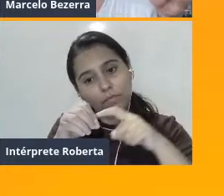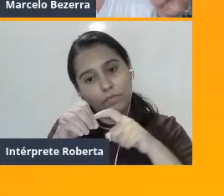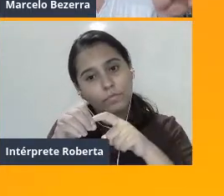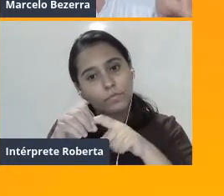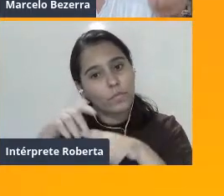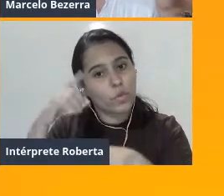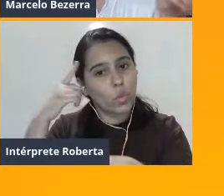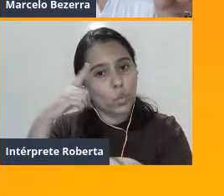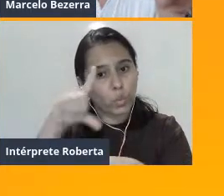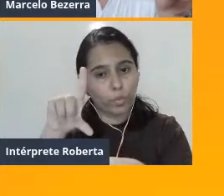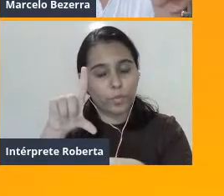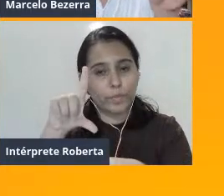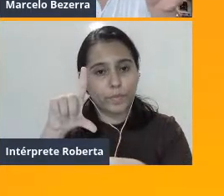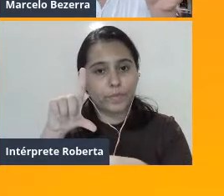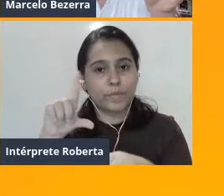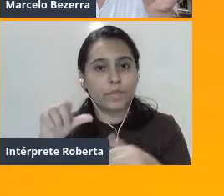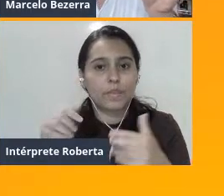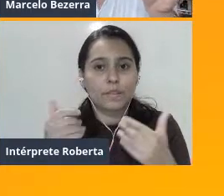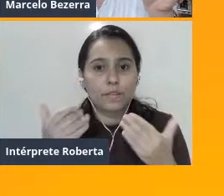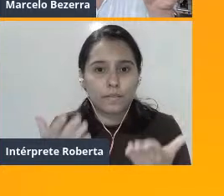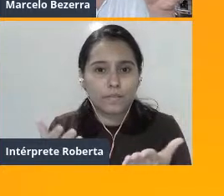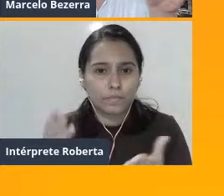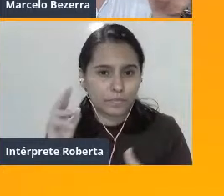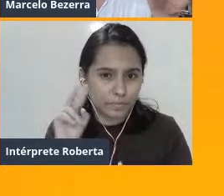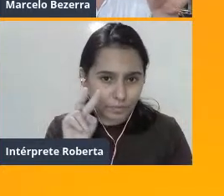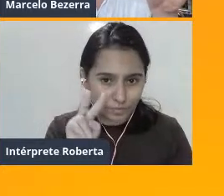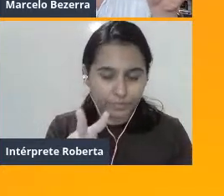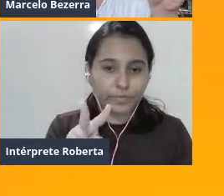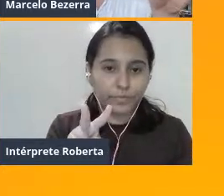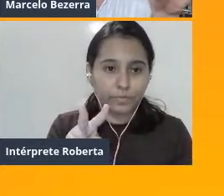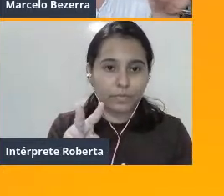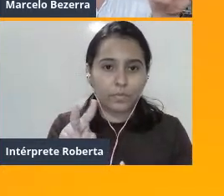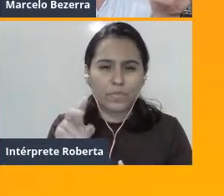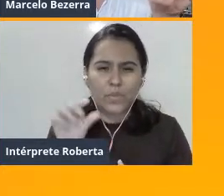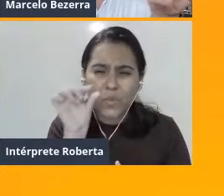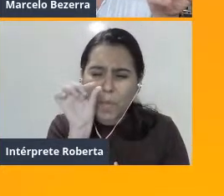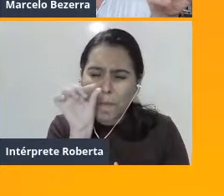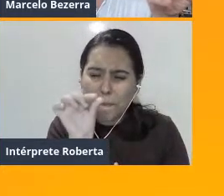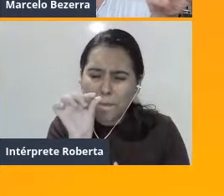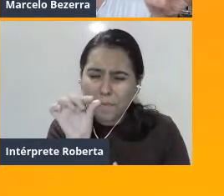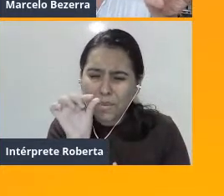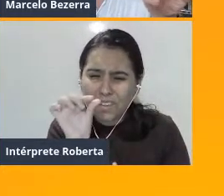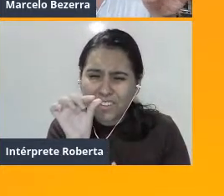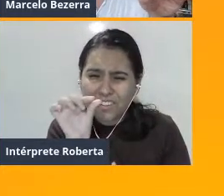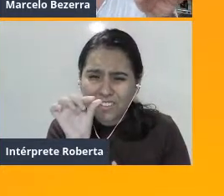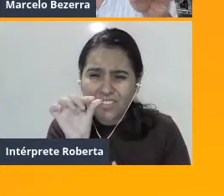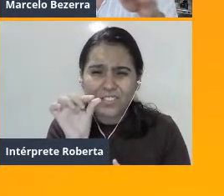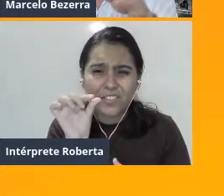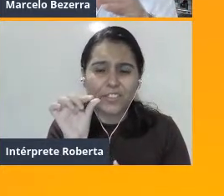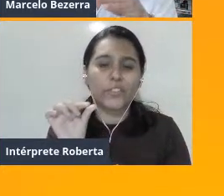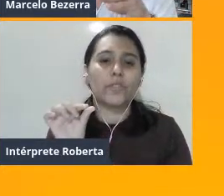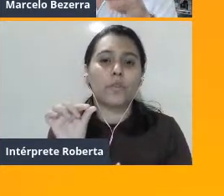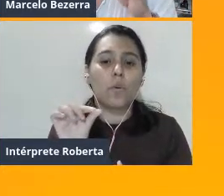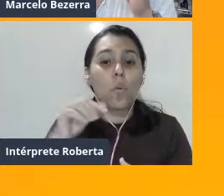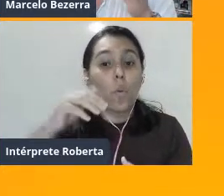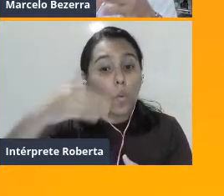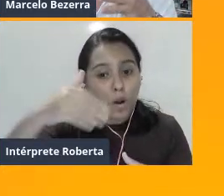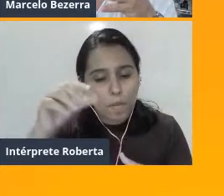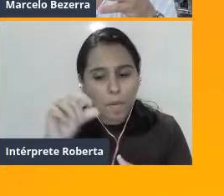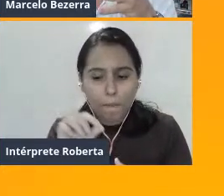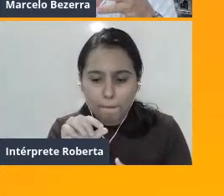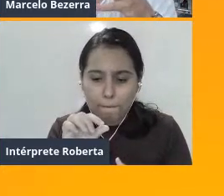Então, essas esculturas, elas são muito pequenas, microscópicas e elas vão crescendo, crescendo